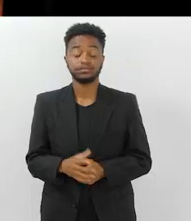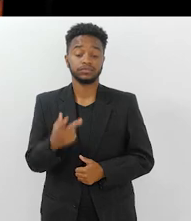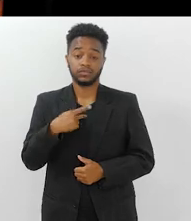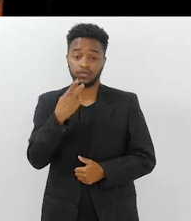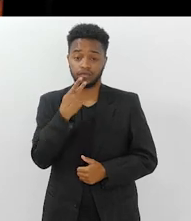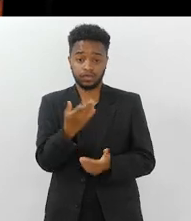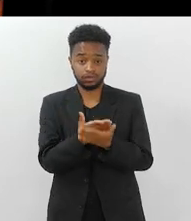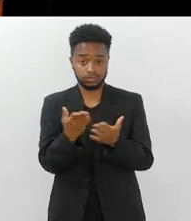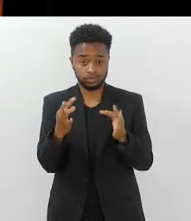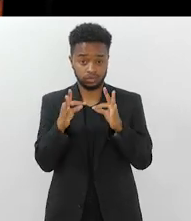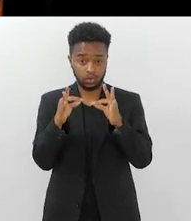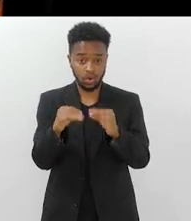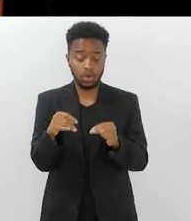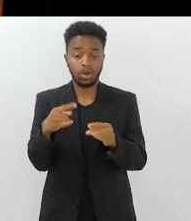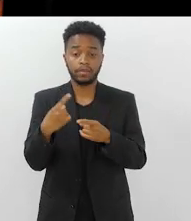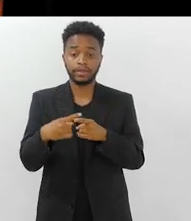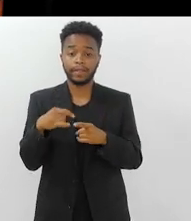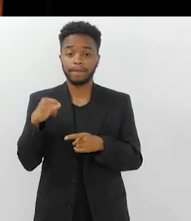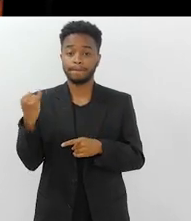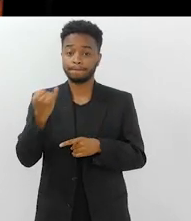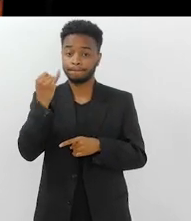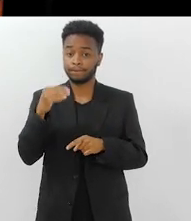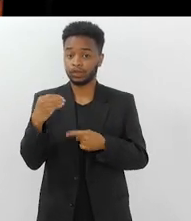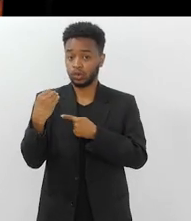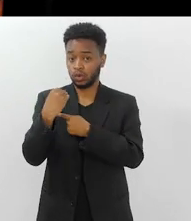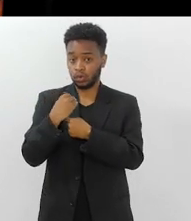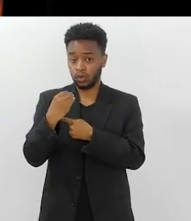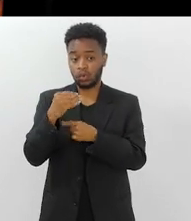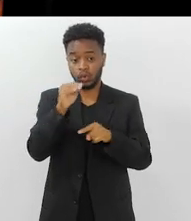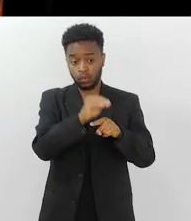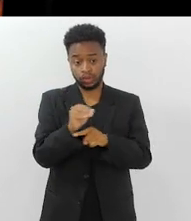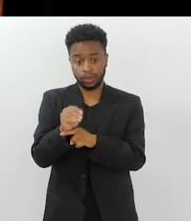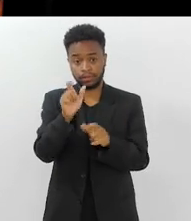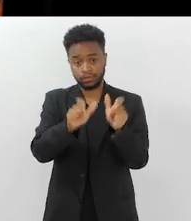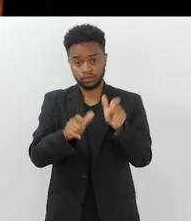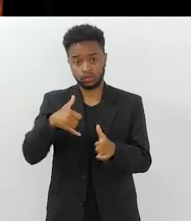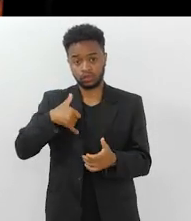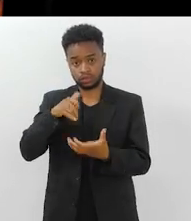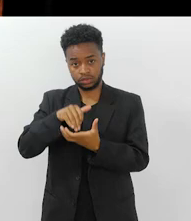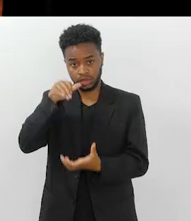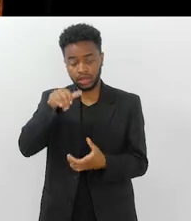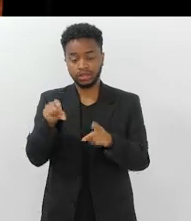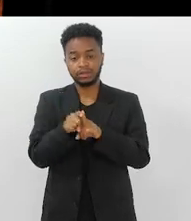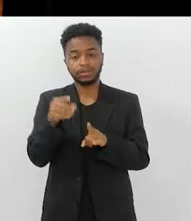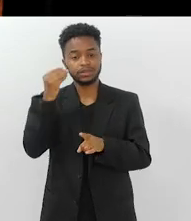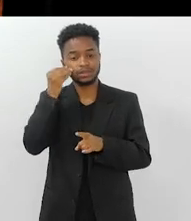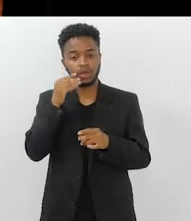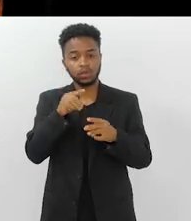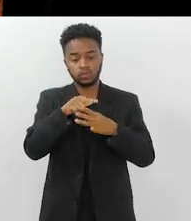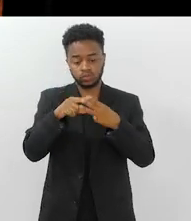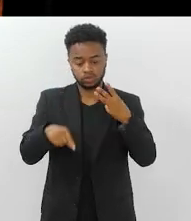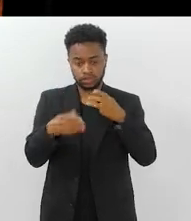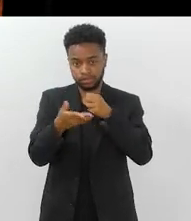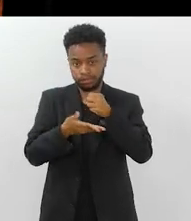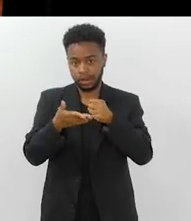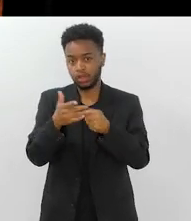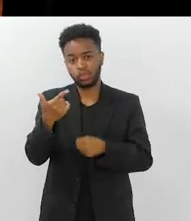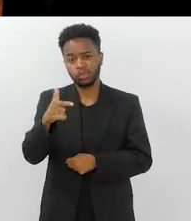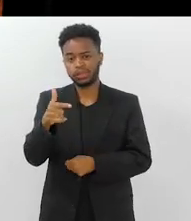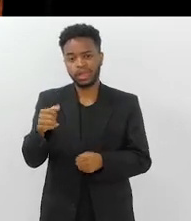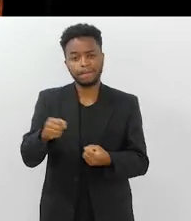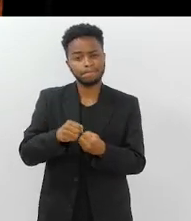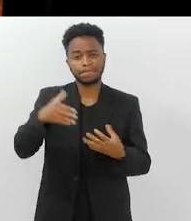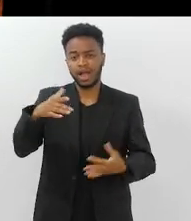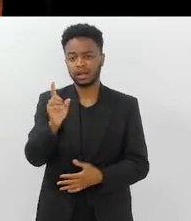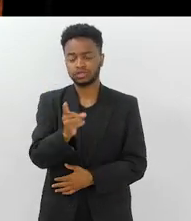Volto a falar para todos aqui a importância de estar cuidando dos nossos idosos, buscando os três pilares, eu falo que não tem pílula